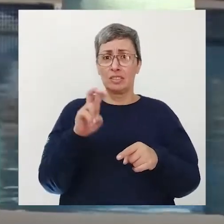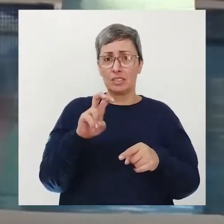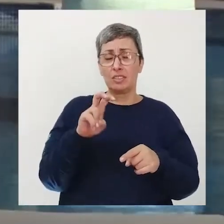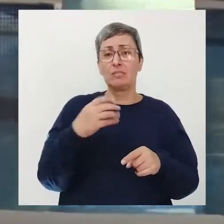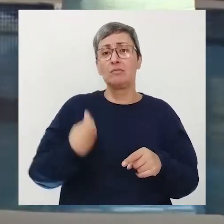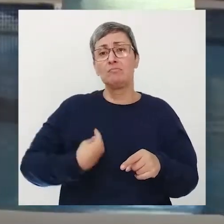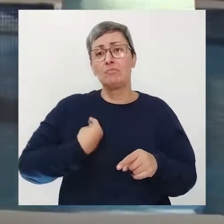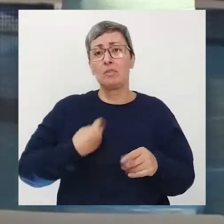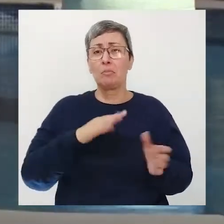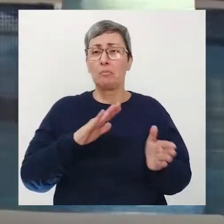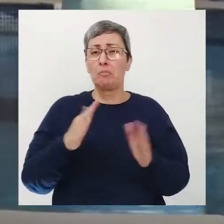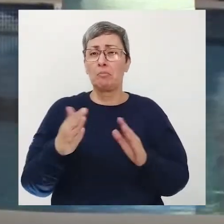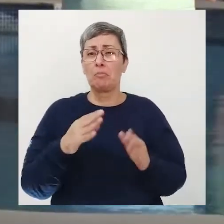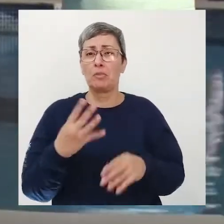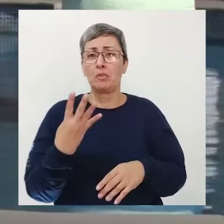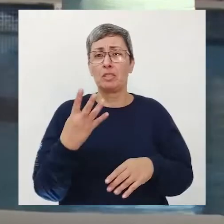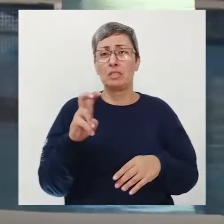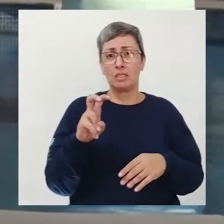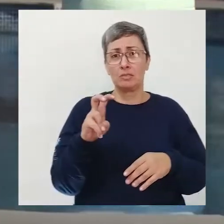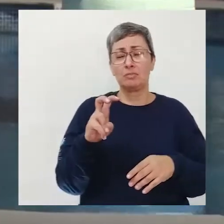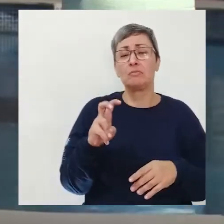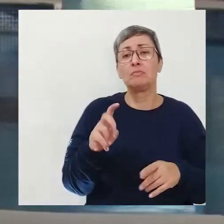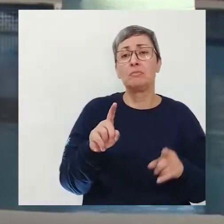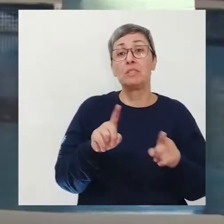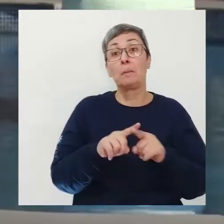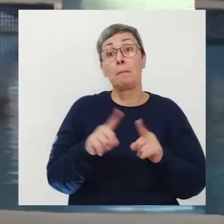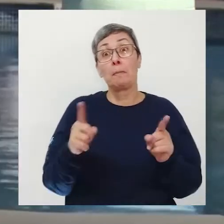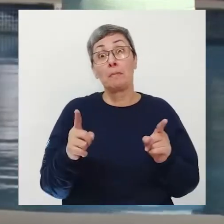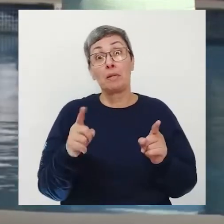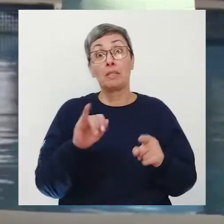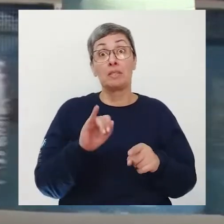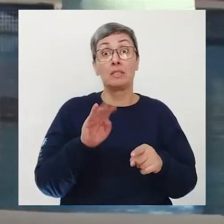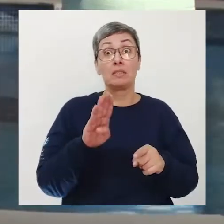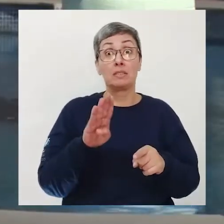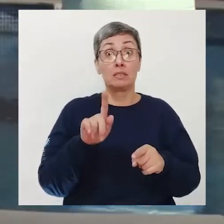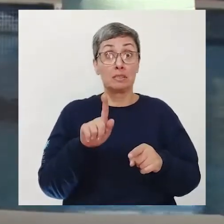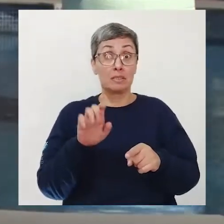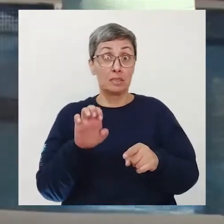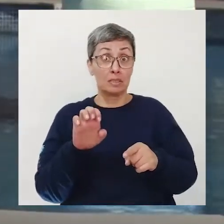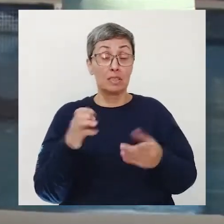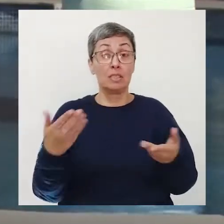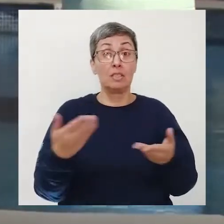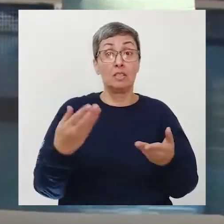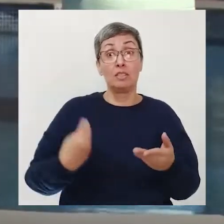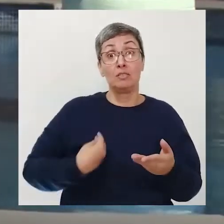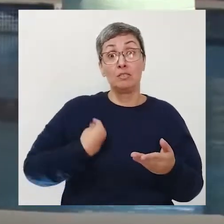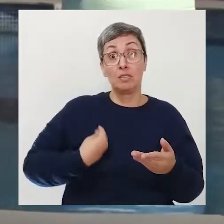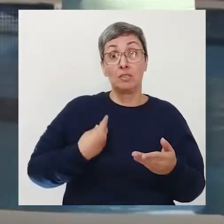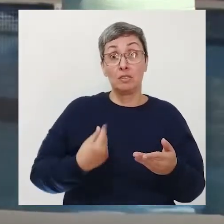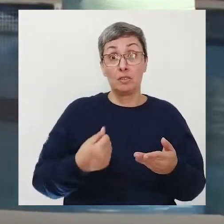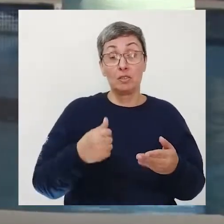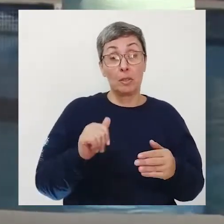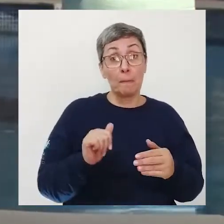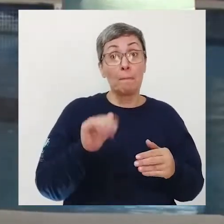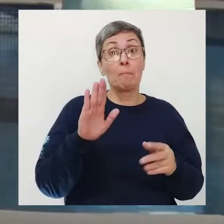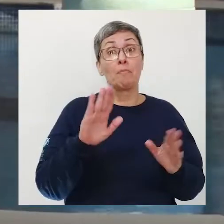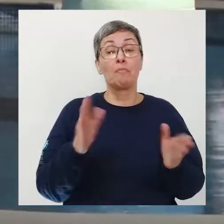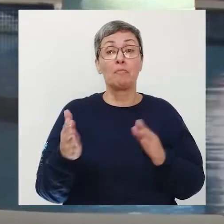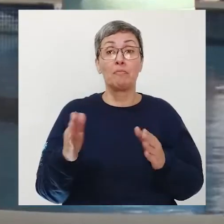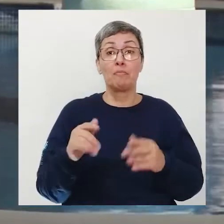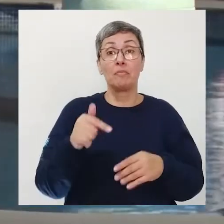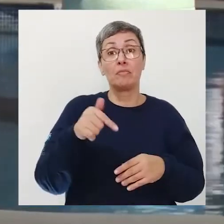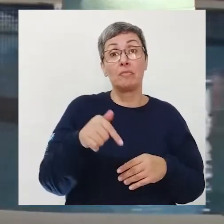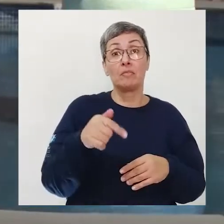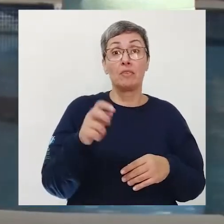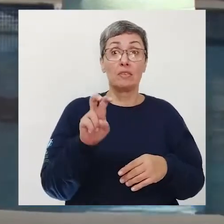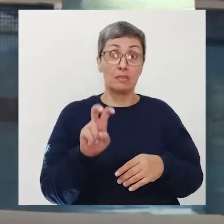vida aumentou vivemos cerca de 75 anos a previsão é que em 2030 a população dos